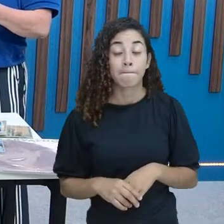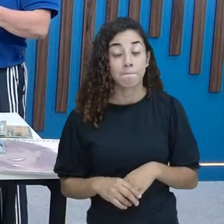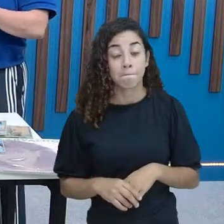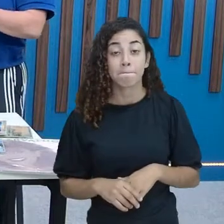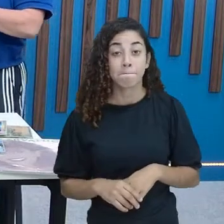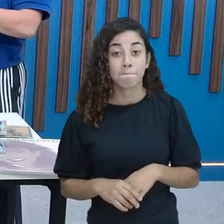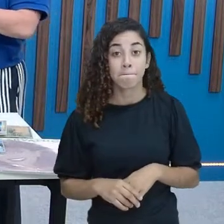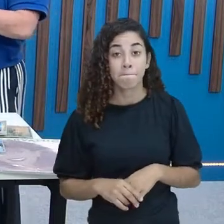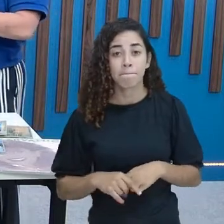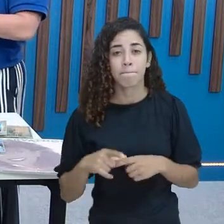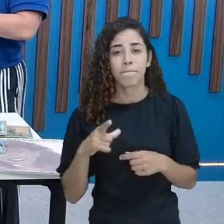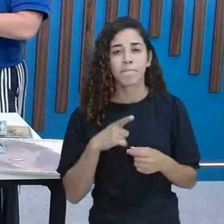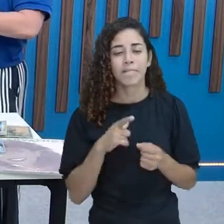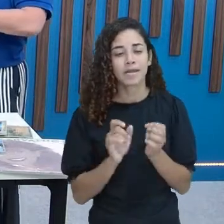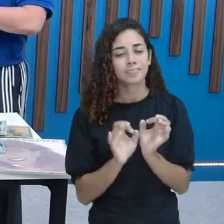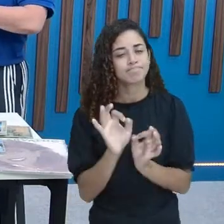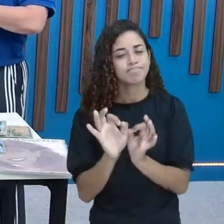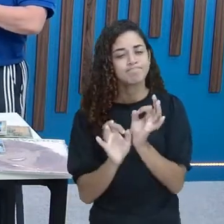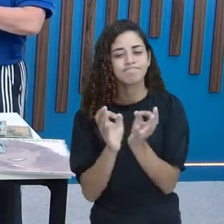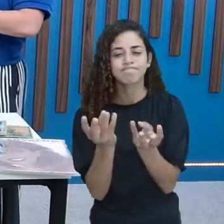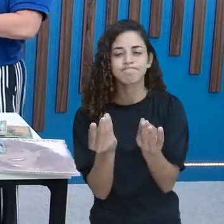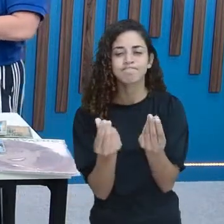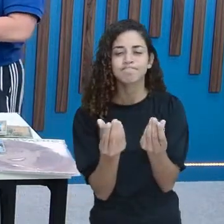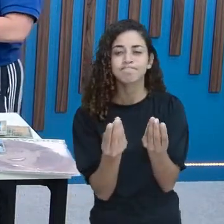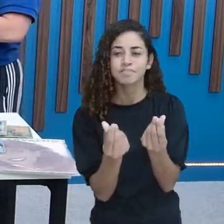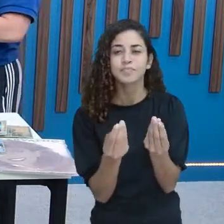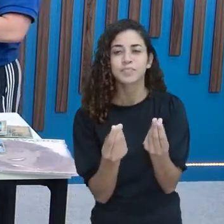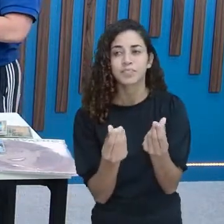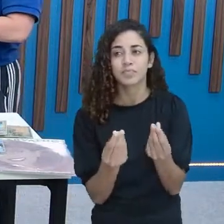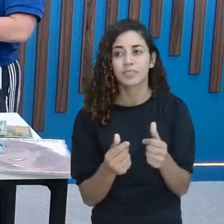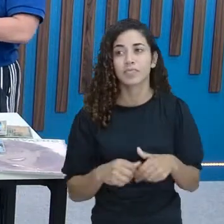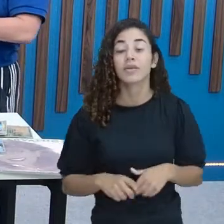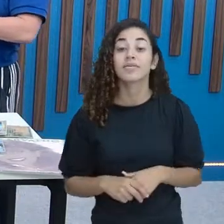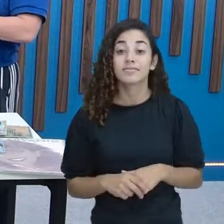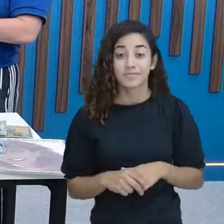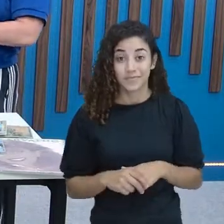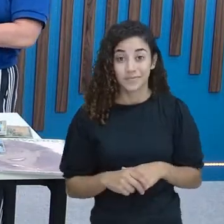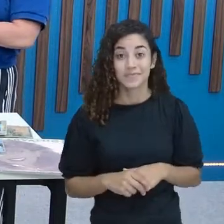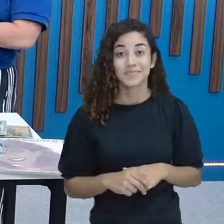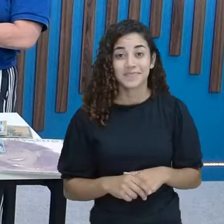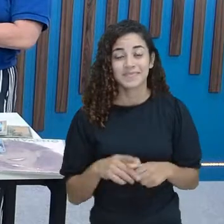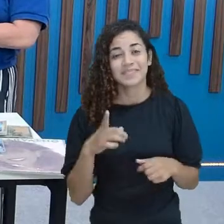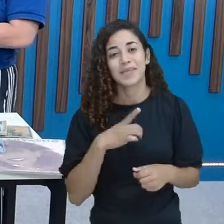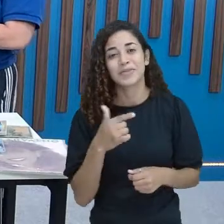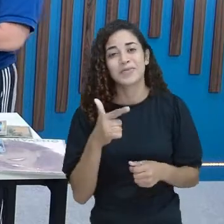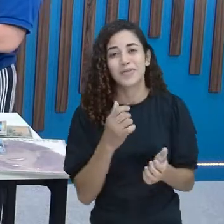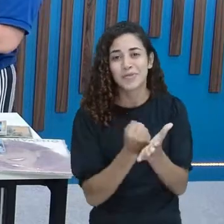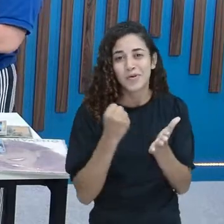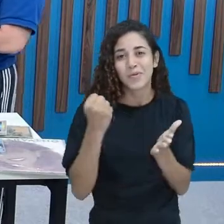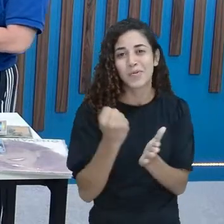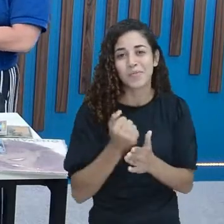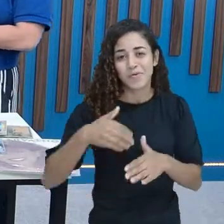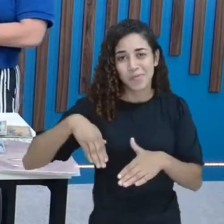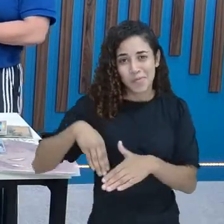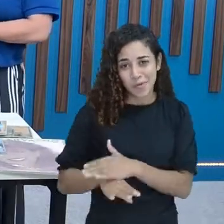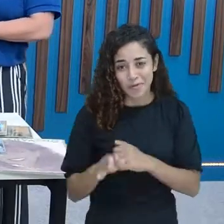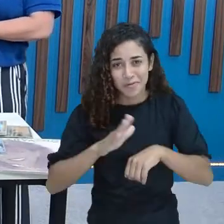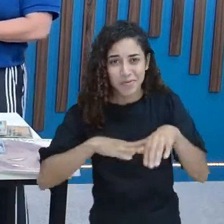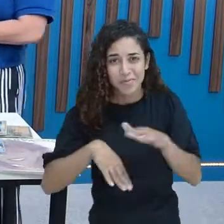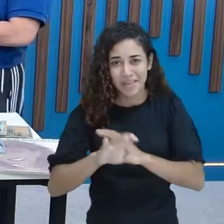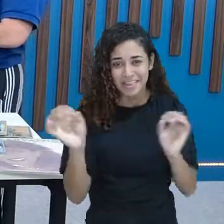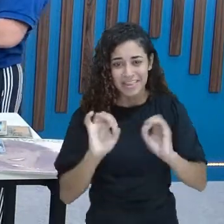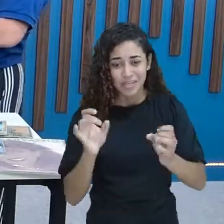um rebuscamento Sem documento Nada no bom som Nas mãos